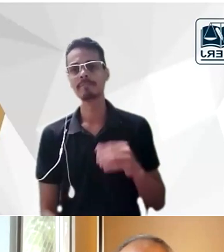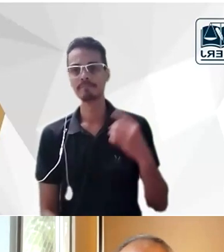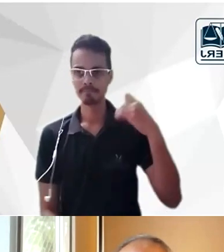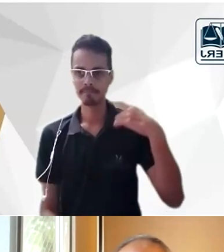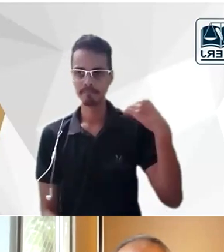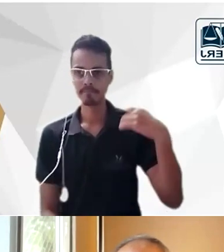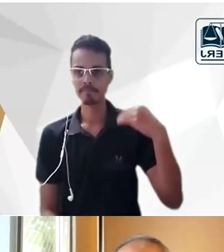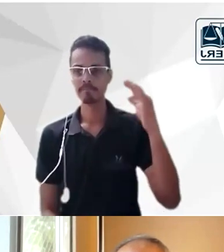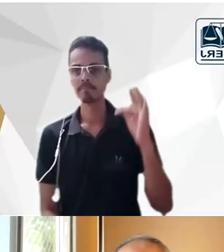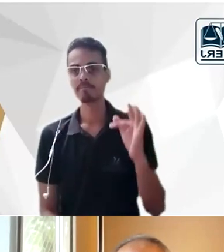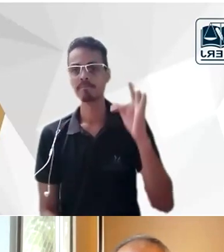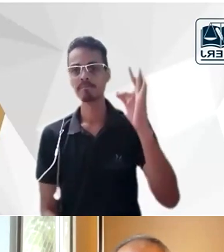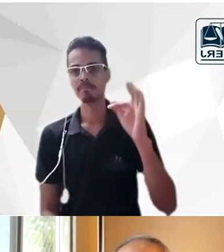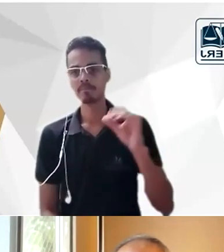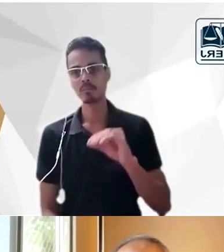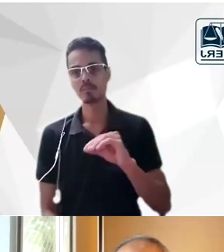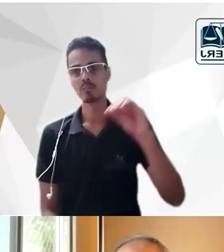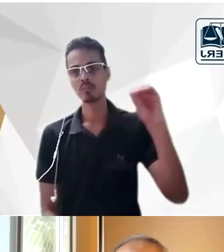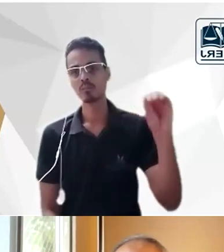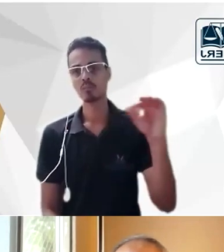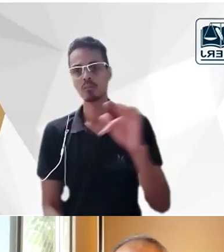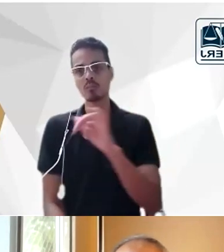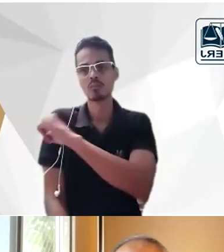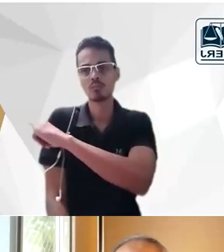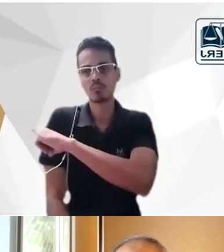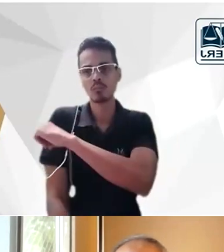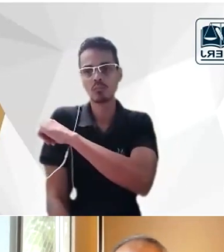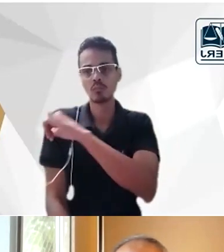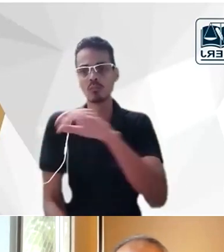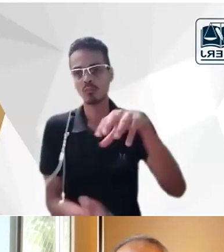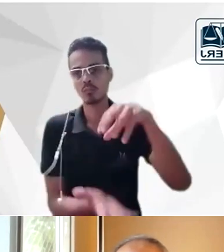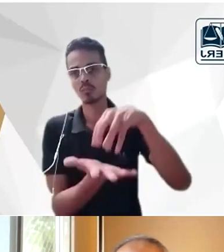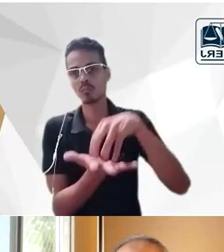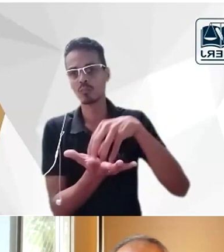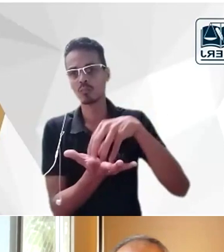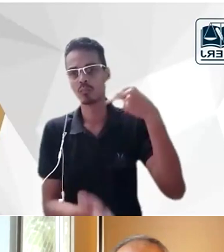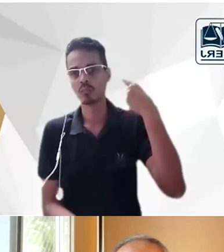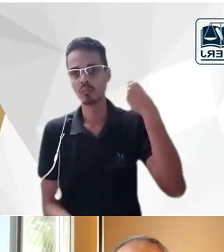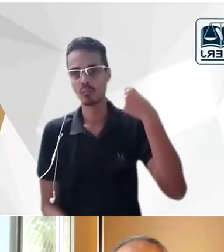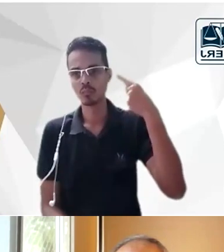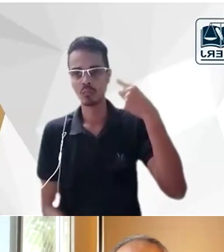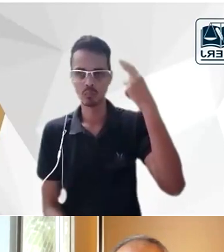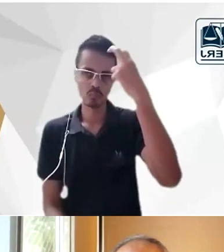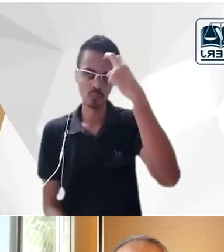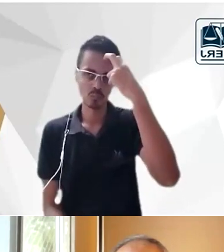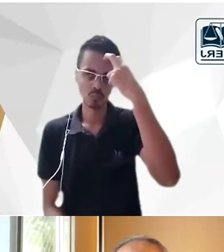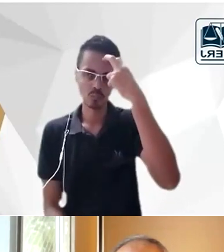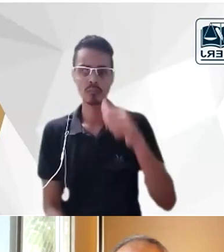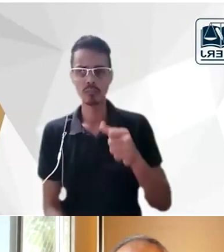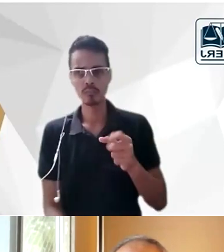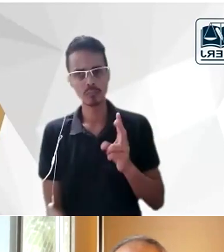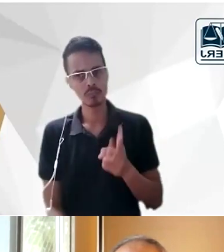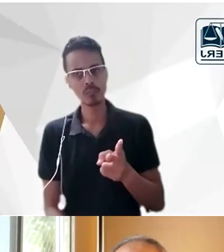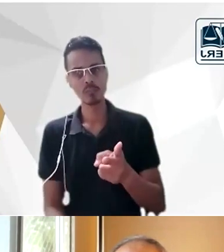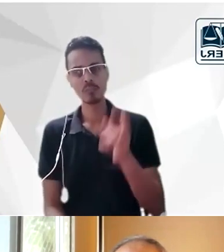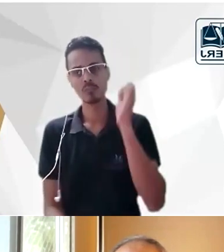o Rio de Janeiro que era o centro da vida política e cultural do Brasil e ainda é um centro da